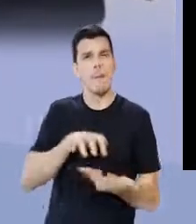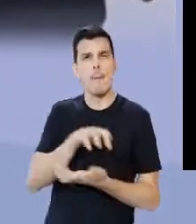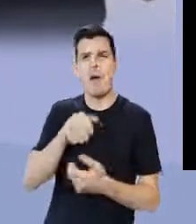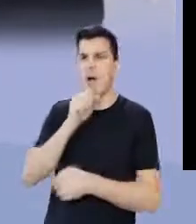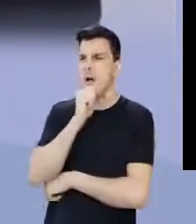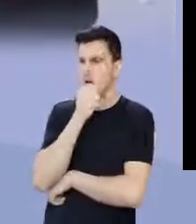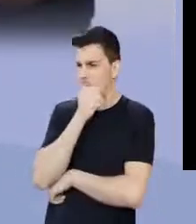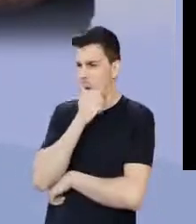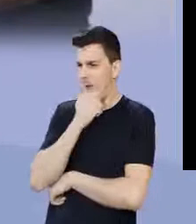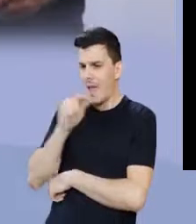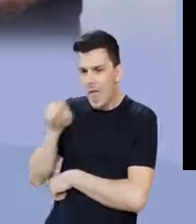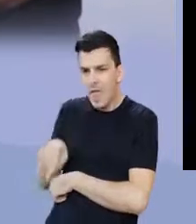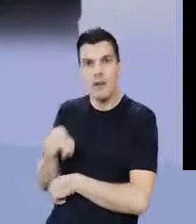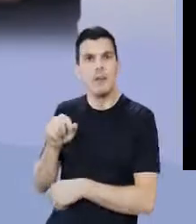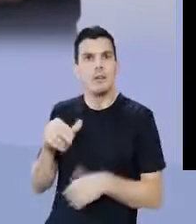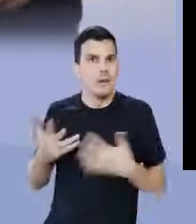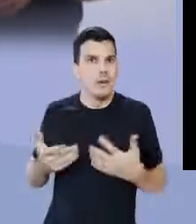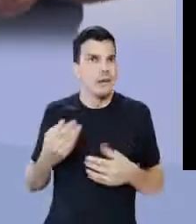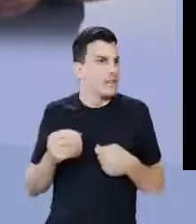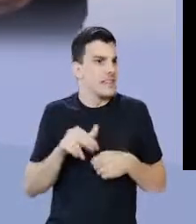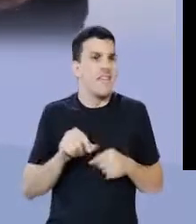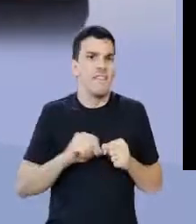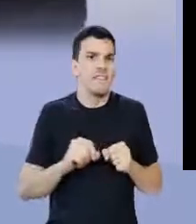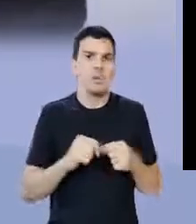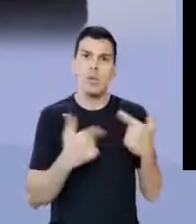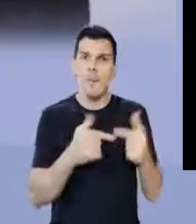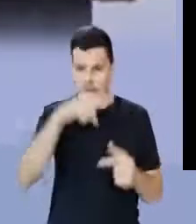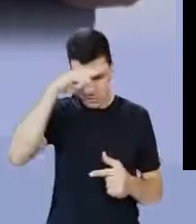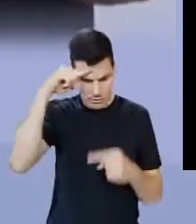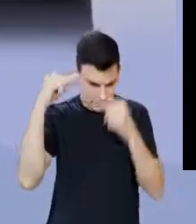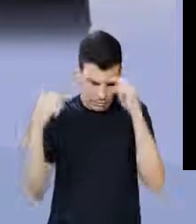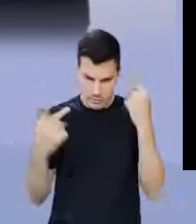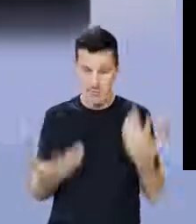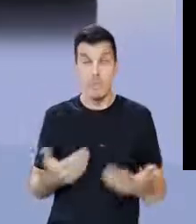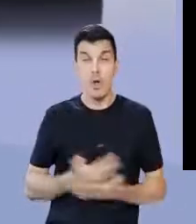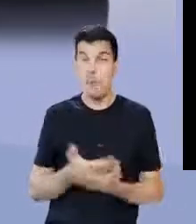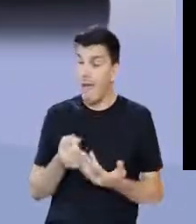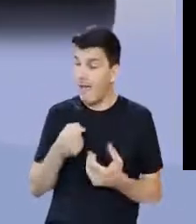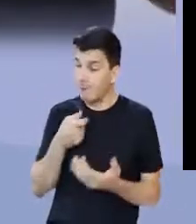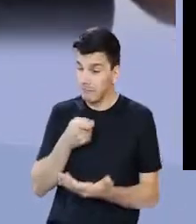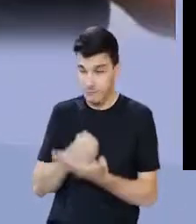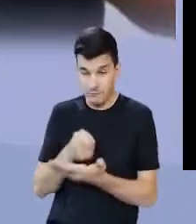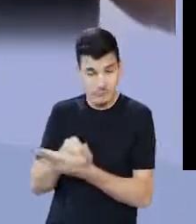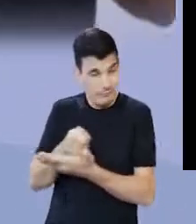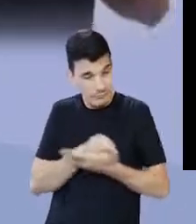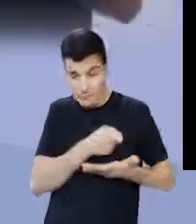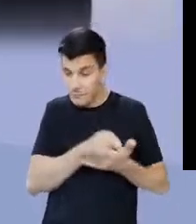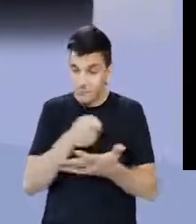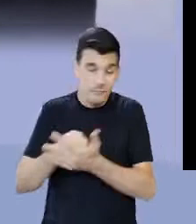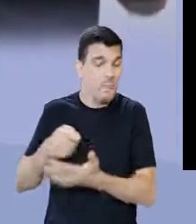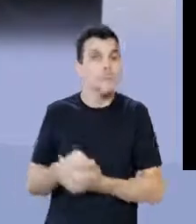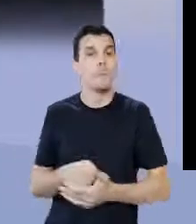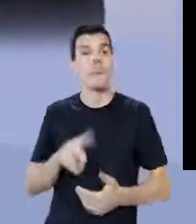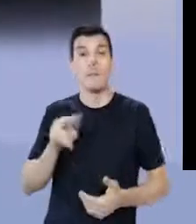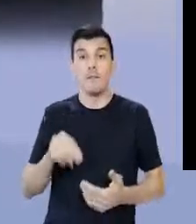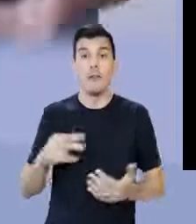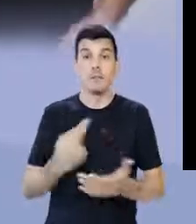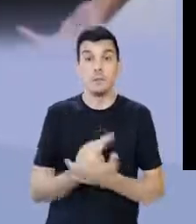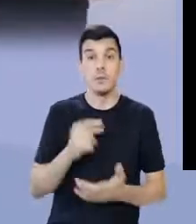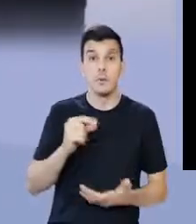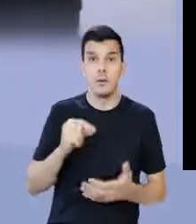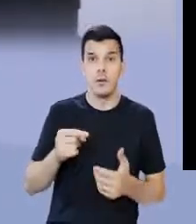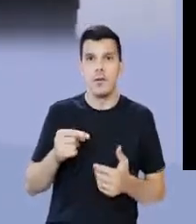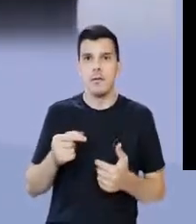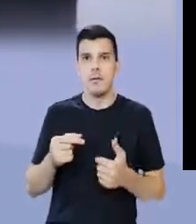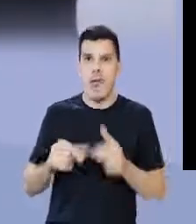uma greve. Os patrícios ficavam loucos. E agora? Quem é que vai plantar? Quem é que vai colher? Começa a haver a pressão e dessa pressão vão